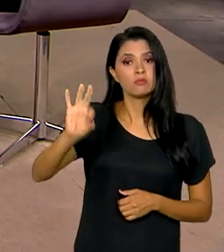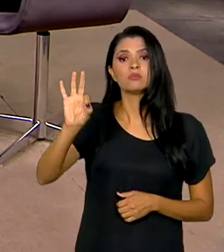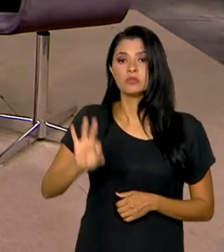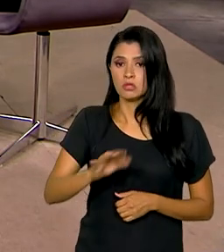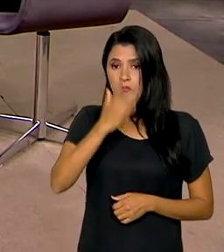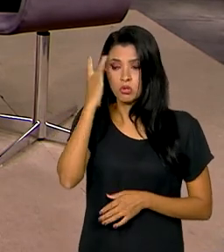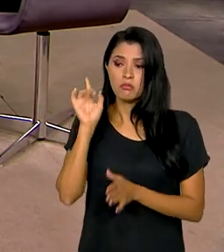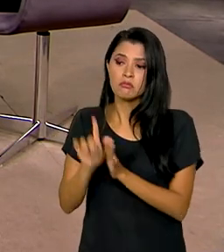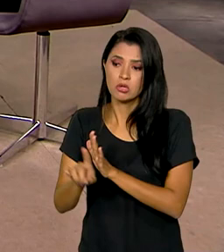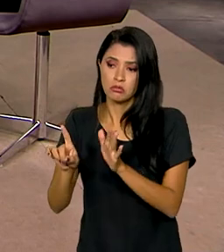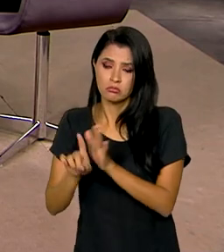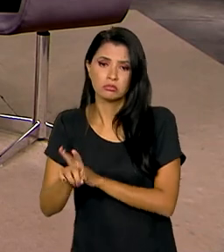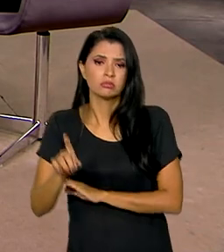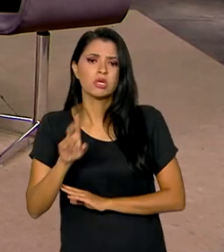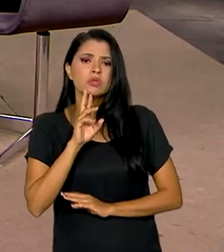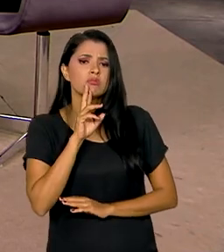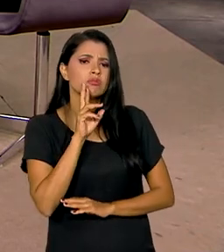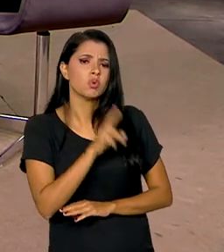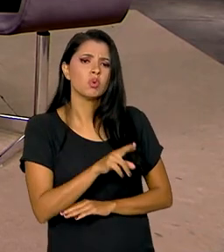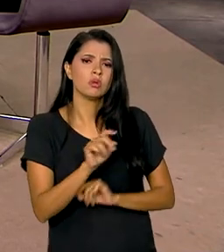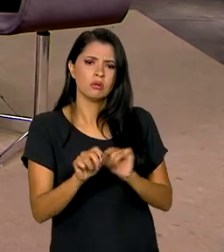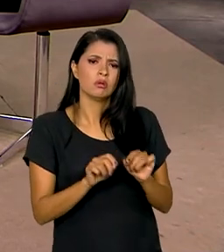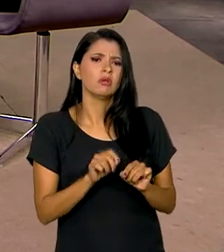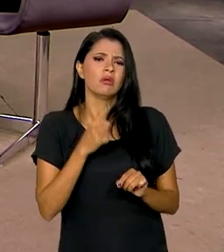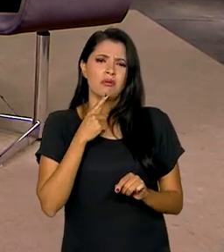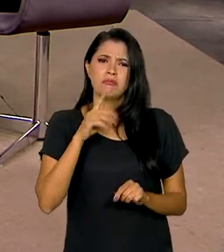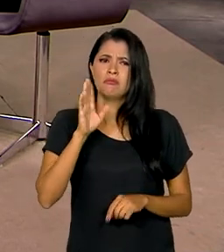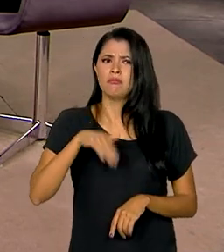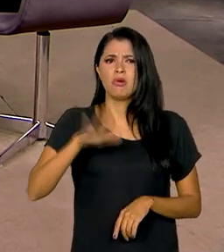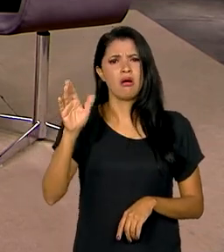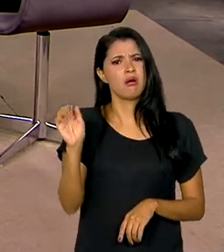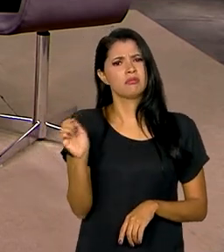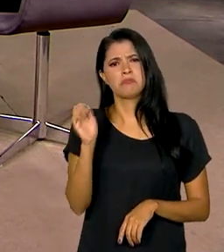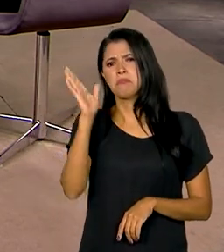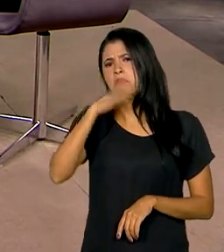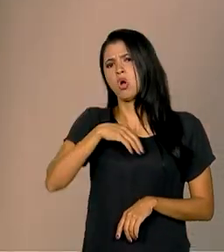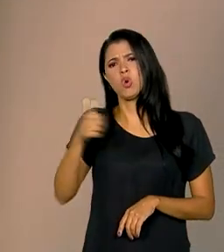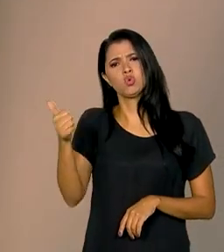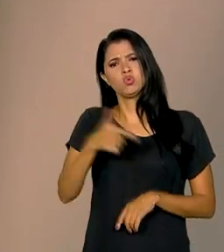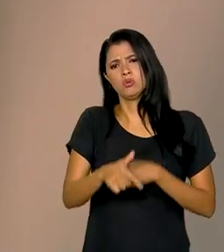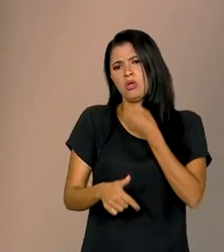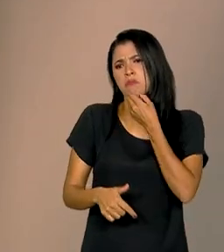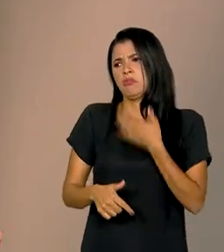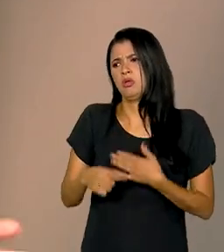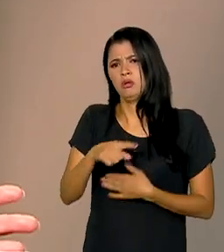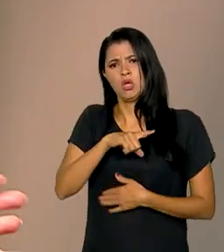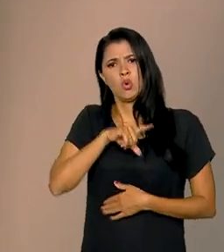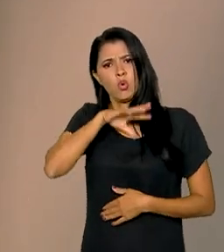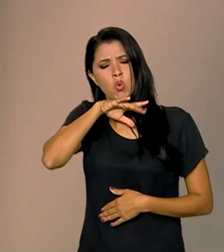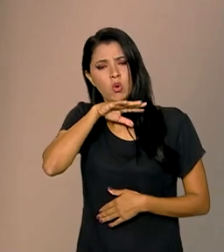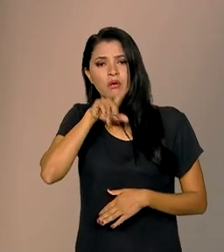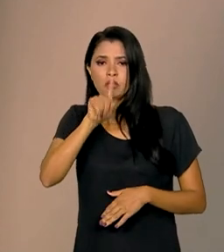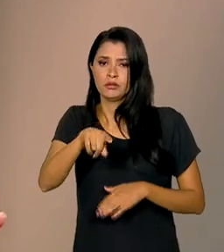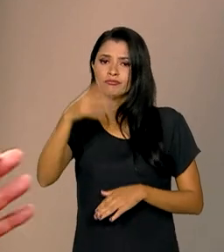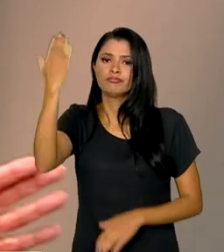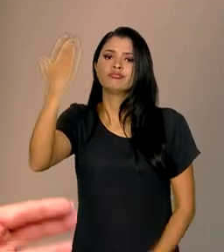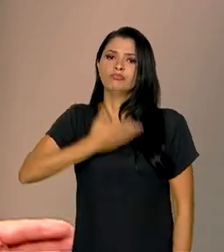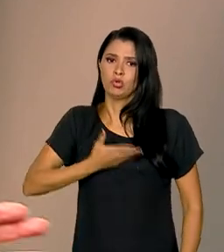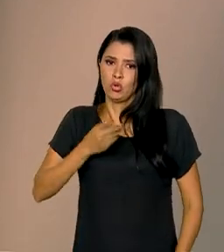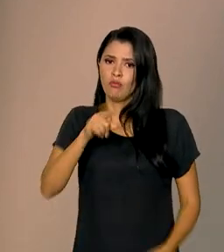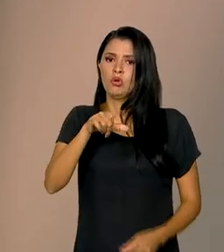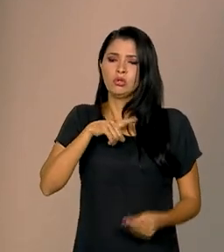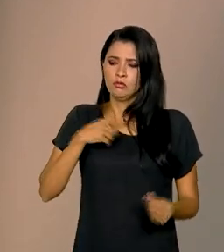entrevistados responderam que fazia mais mal do que bem. Então, isso é uma prova de como isso foi